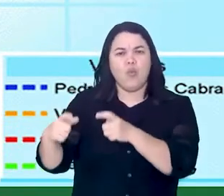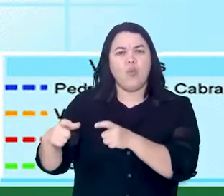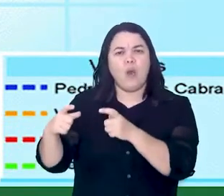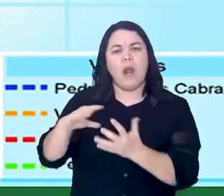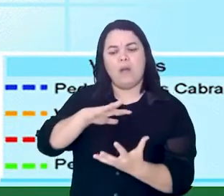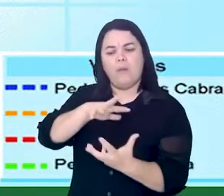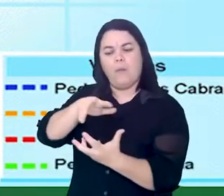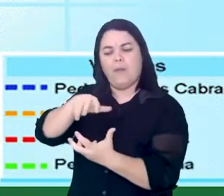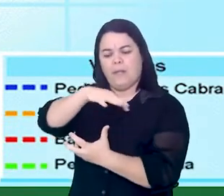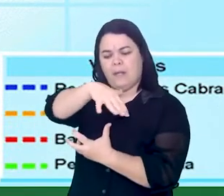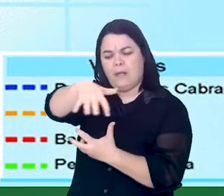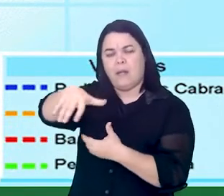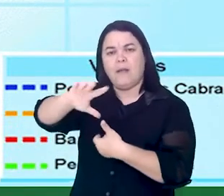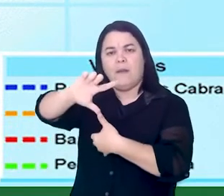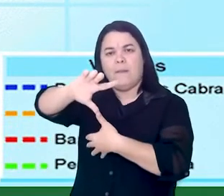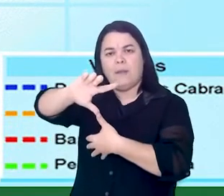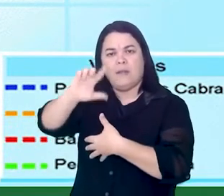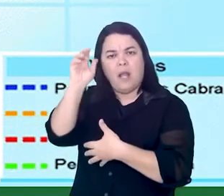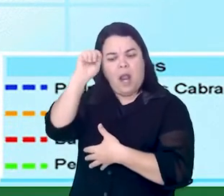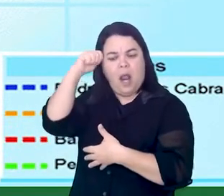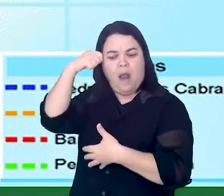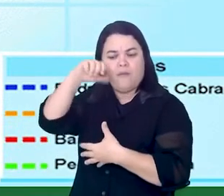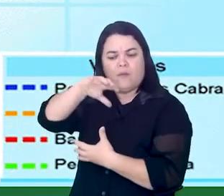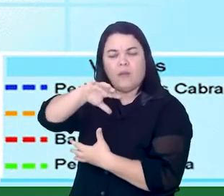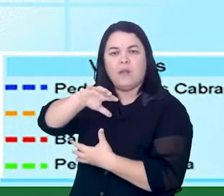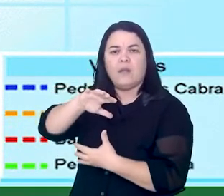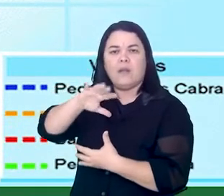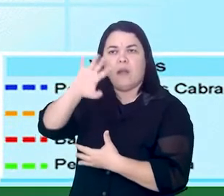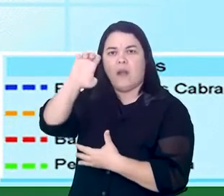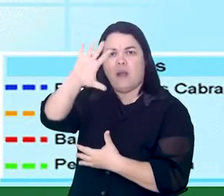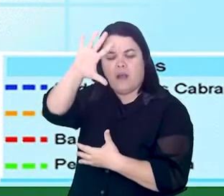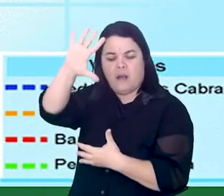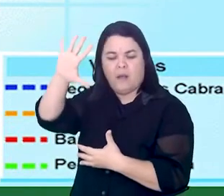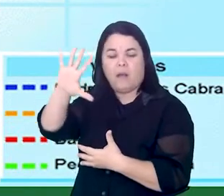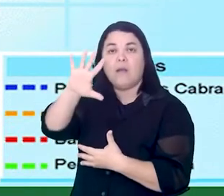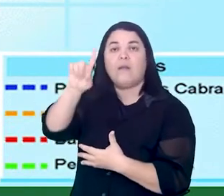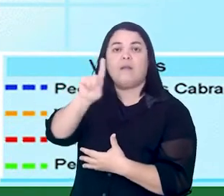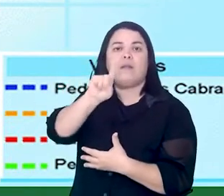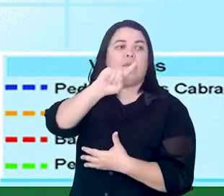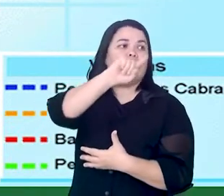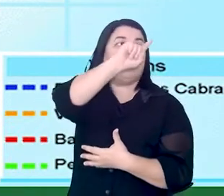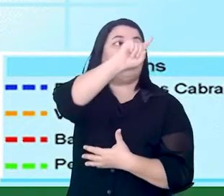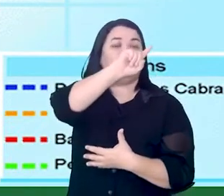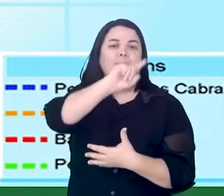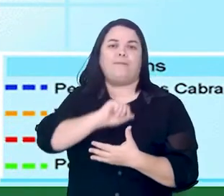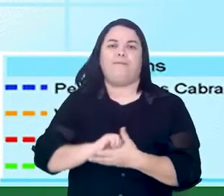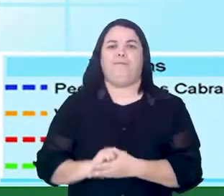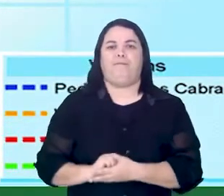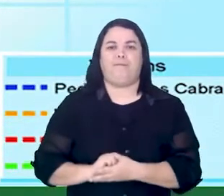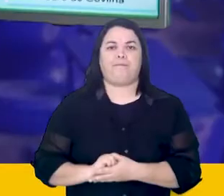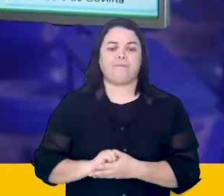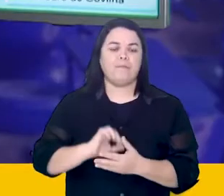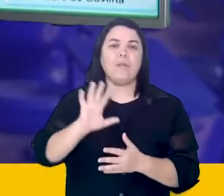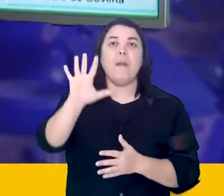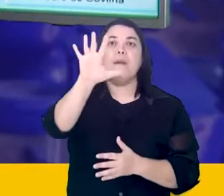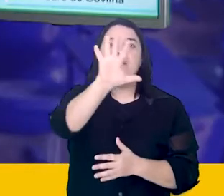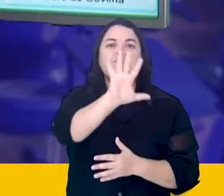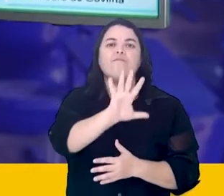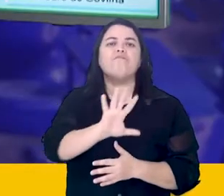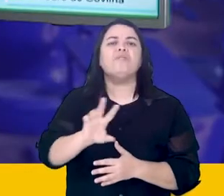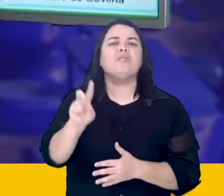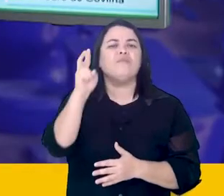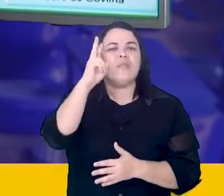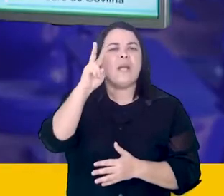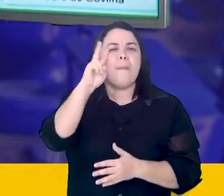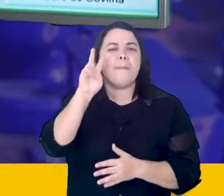pedacinho da América, a África, a Ásia e um pouco mais lá em cima, a Europa. O mapa é para nos lembrar